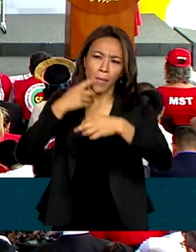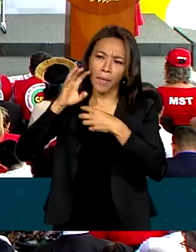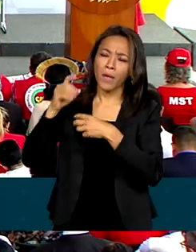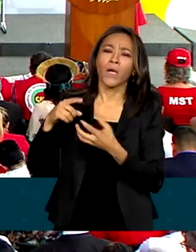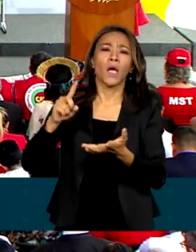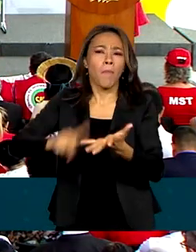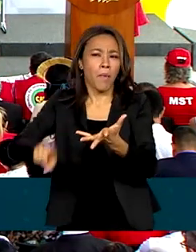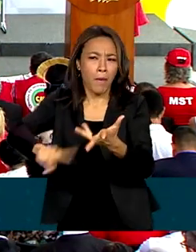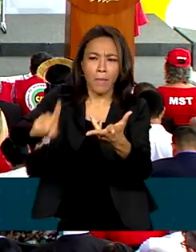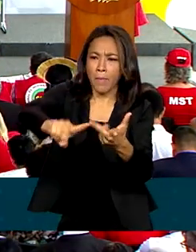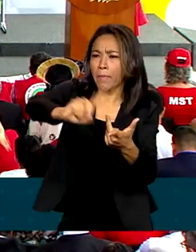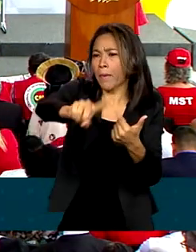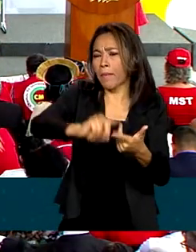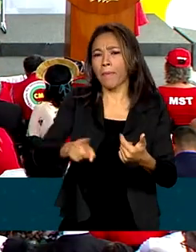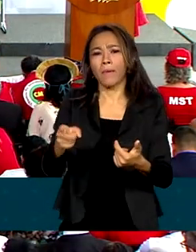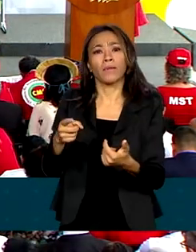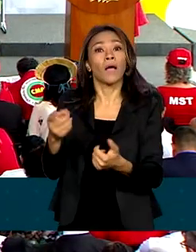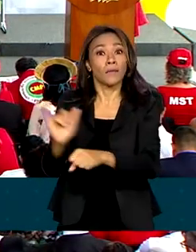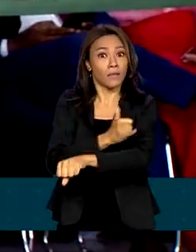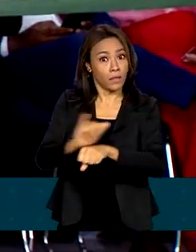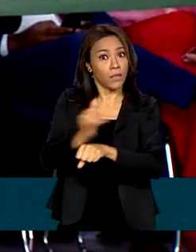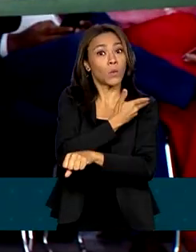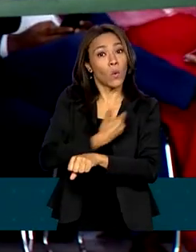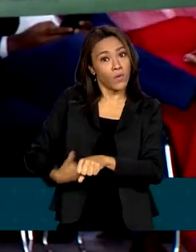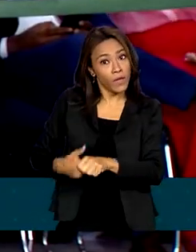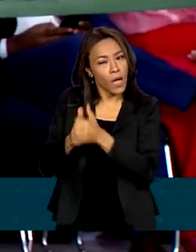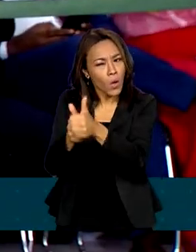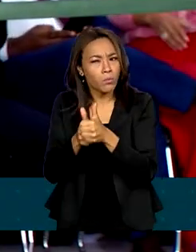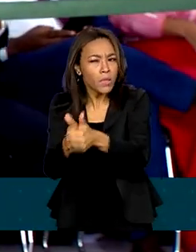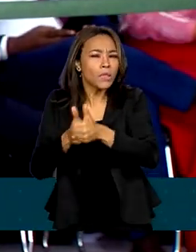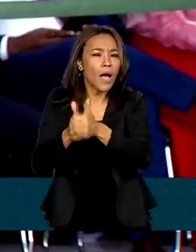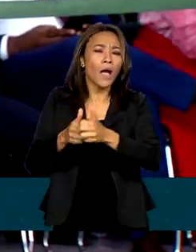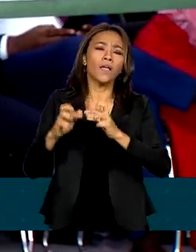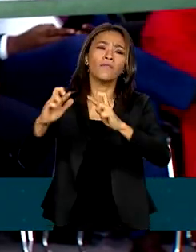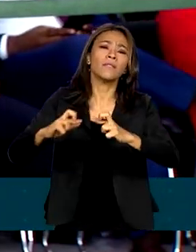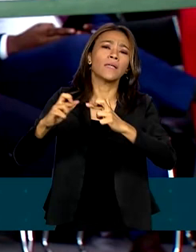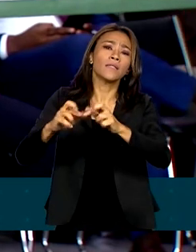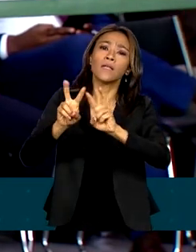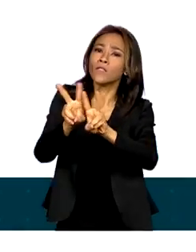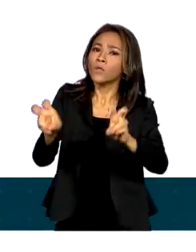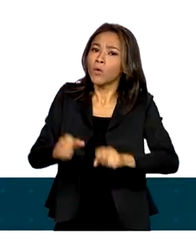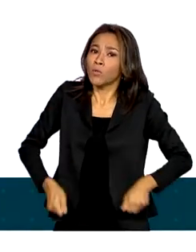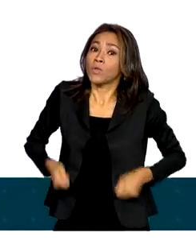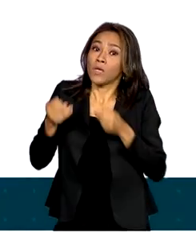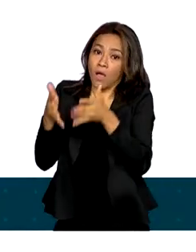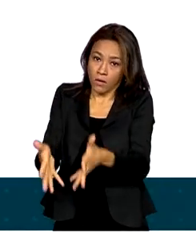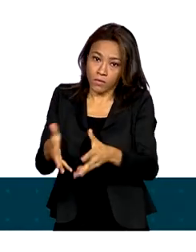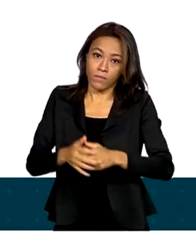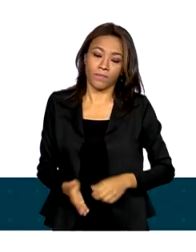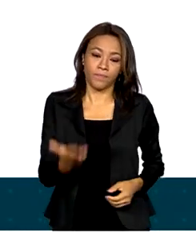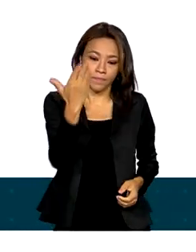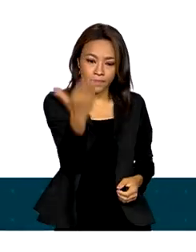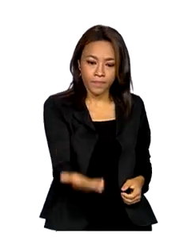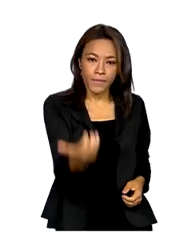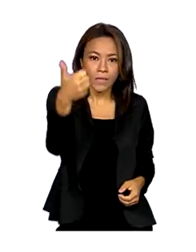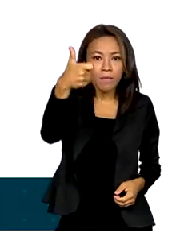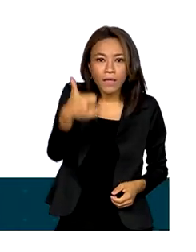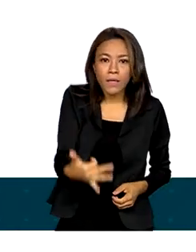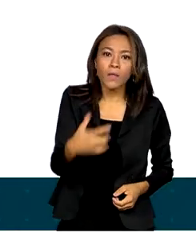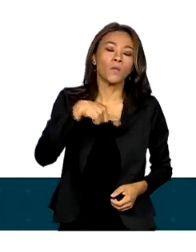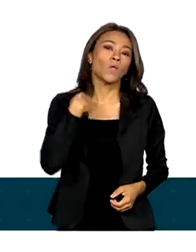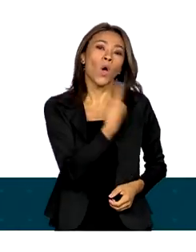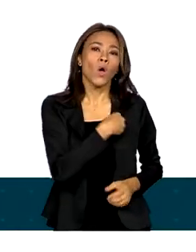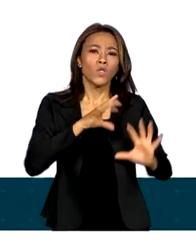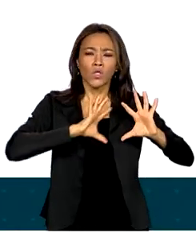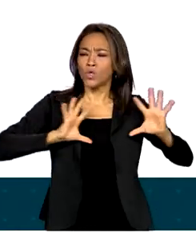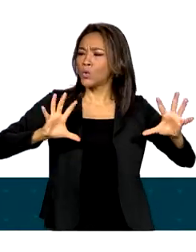governamentais, além de acompanhar e fiscalizar os gastos públicos. Nós e todos os movimentos